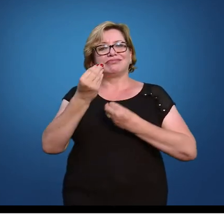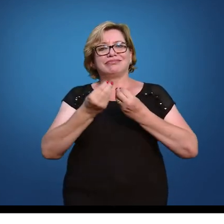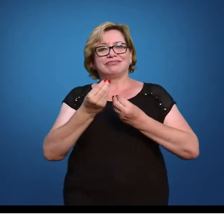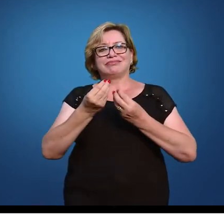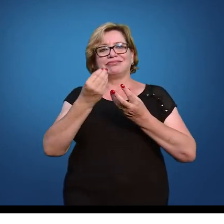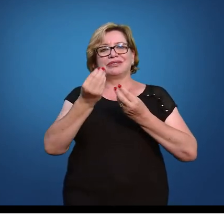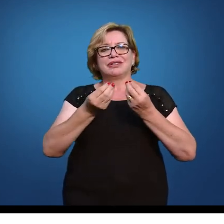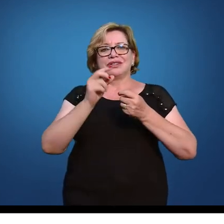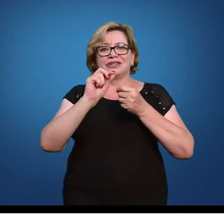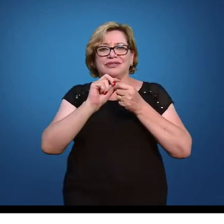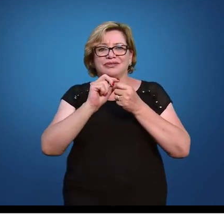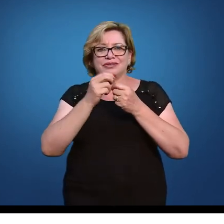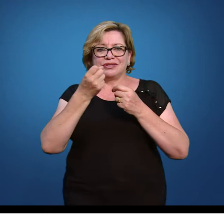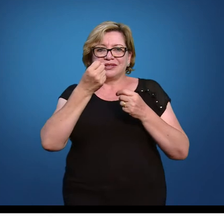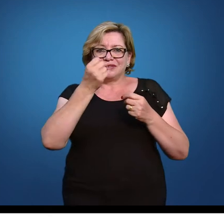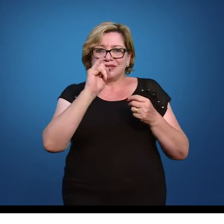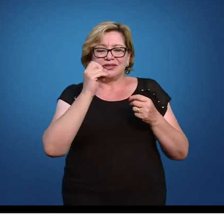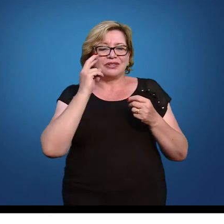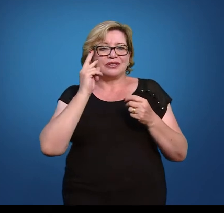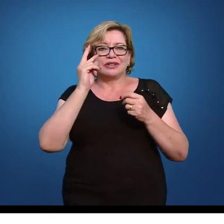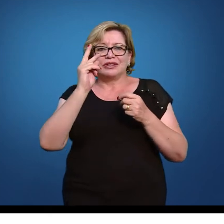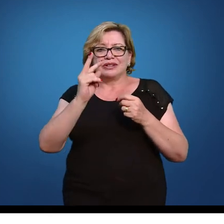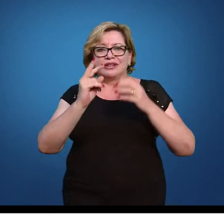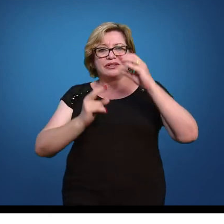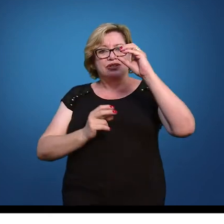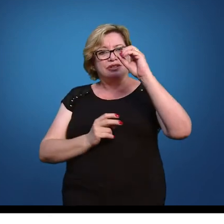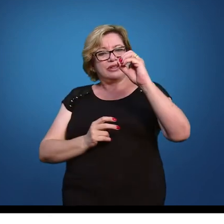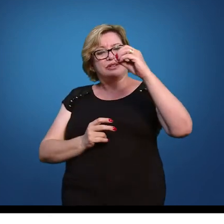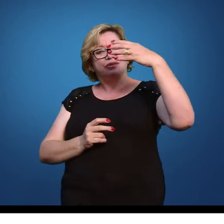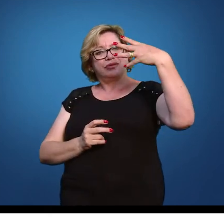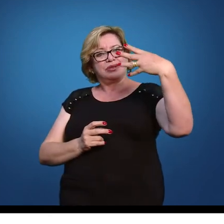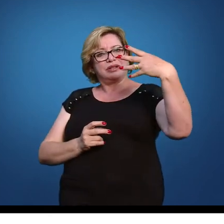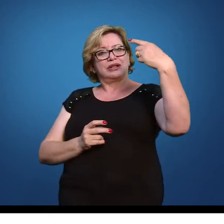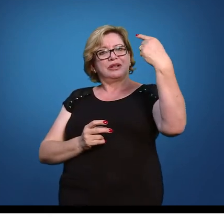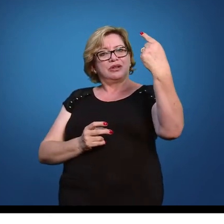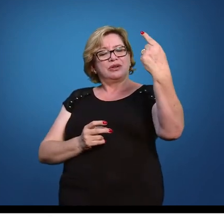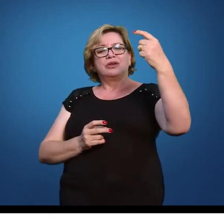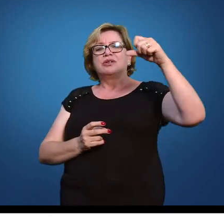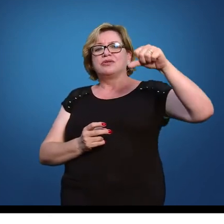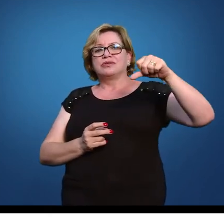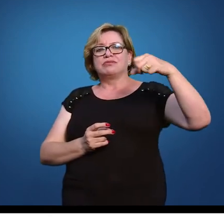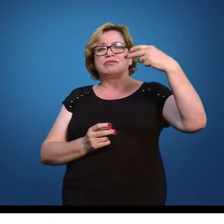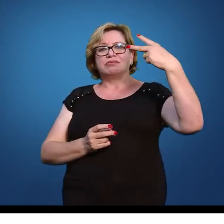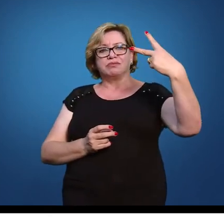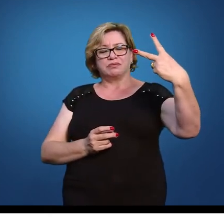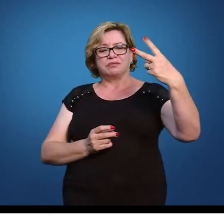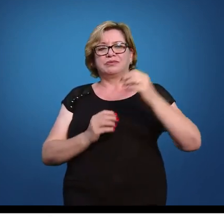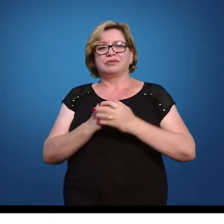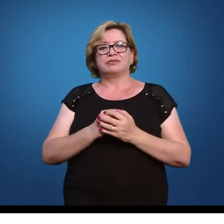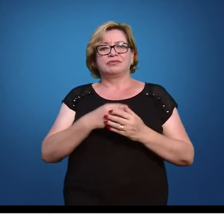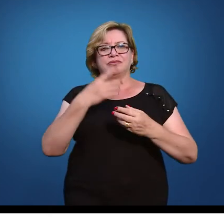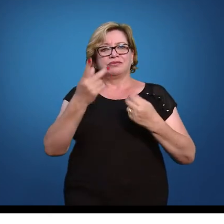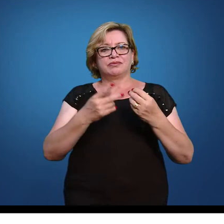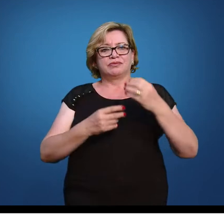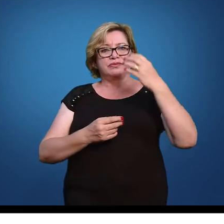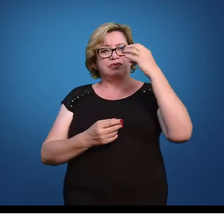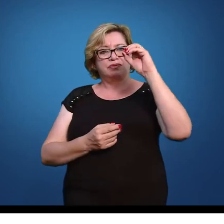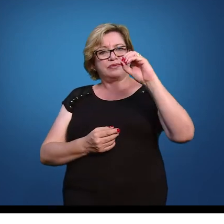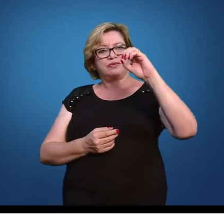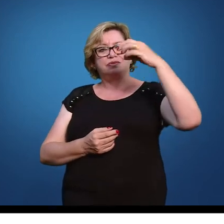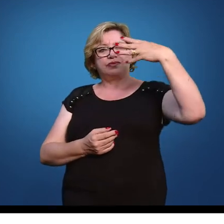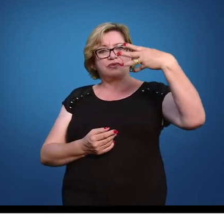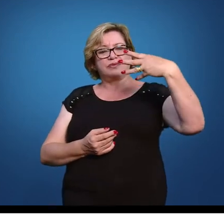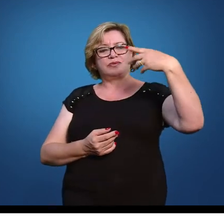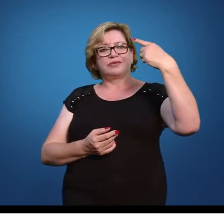a área é a mesma se você for lá na tabela você vai encontrar 0,4192 então você vai encontrar 0